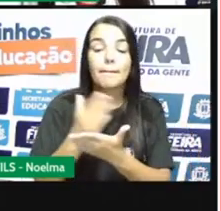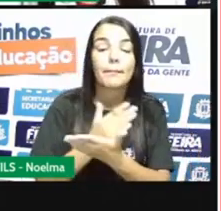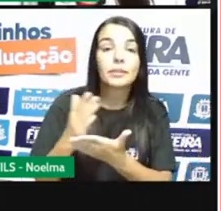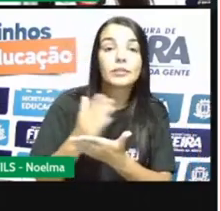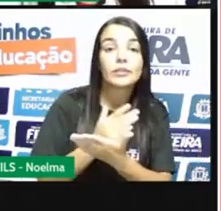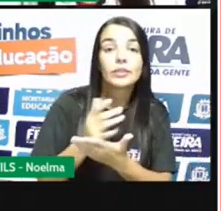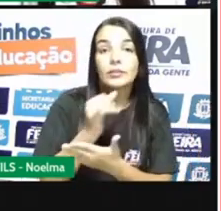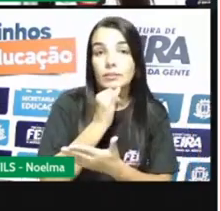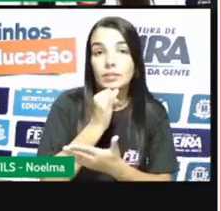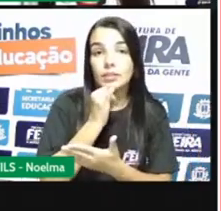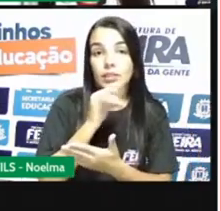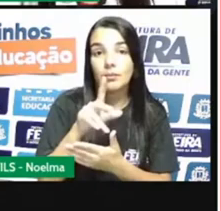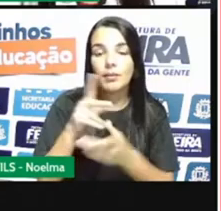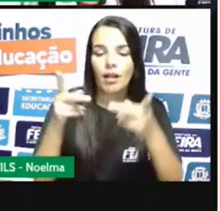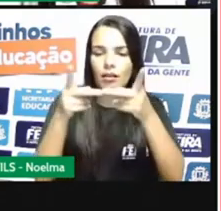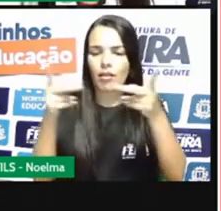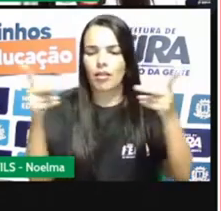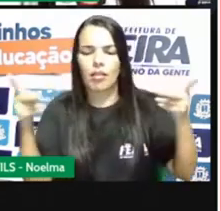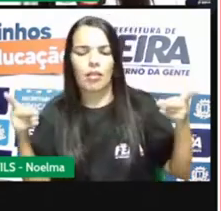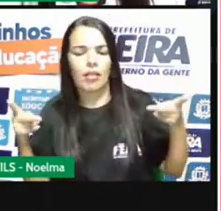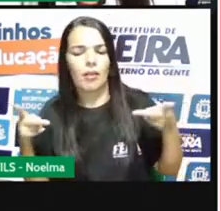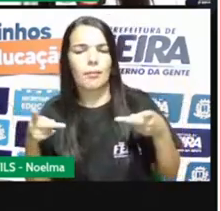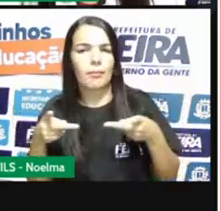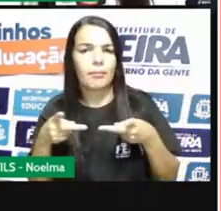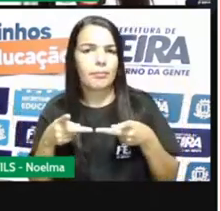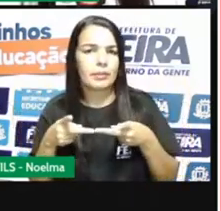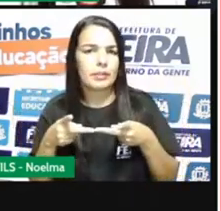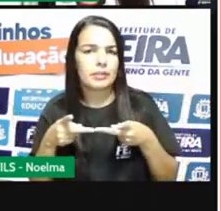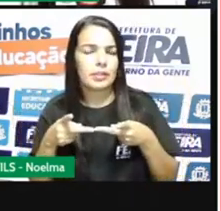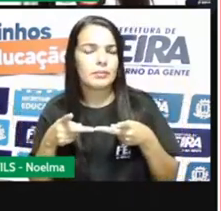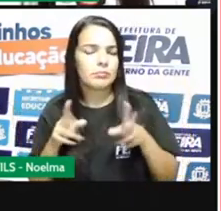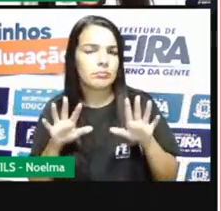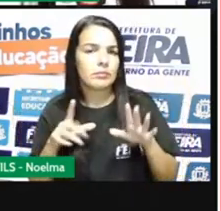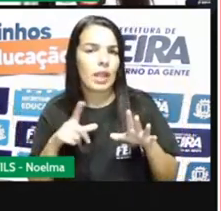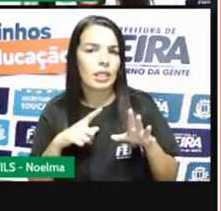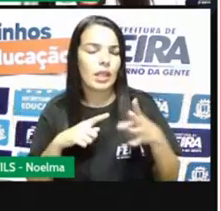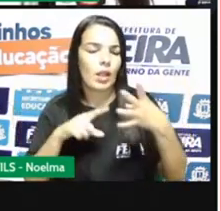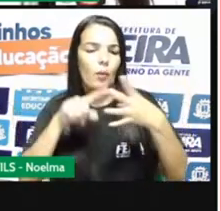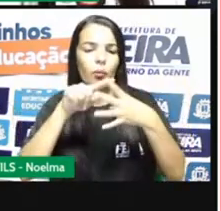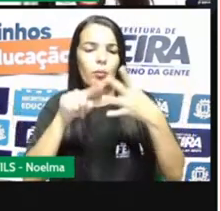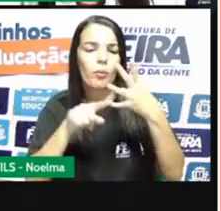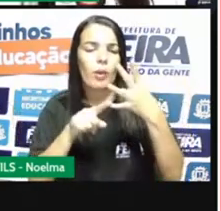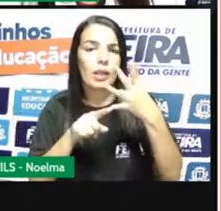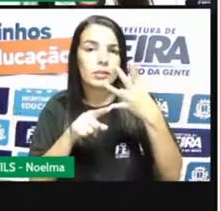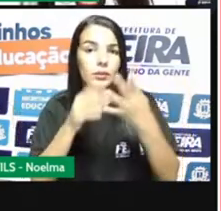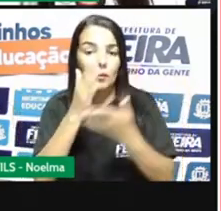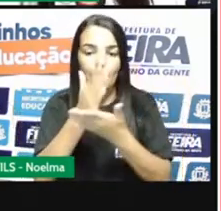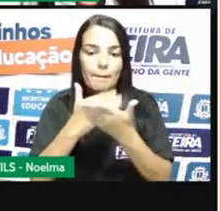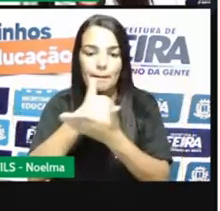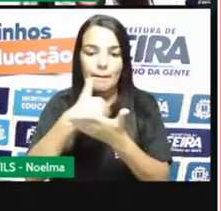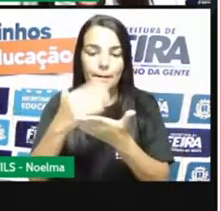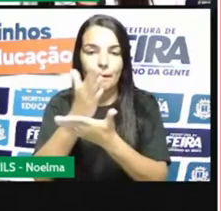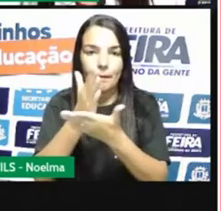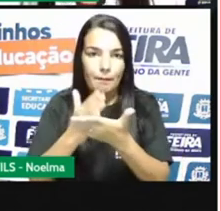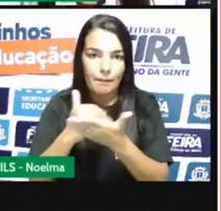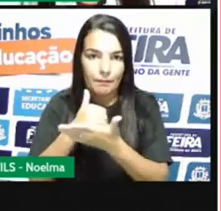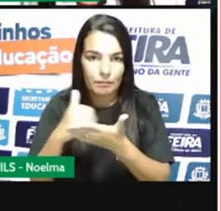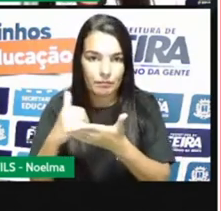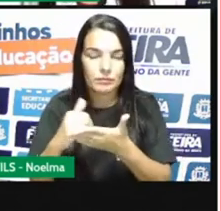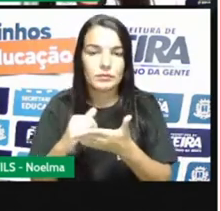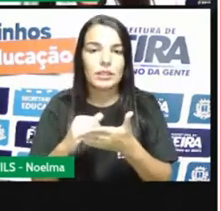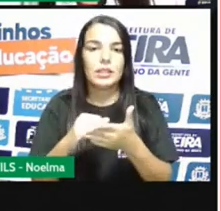Por exemplo, aí, vamos ver essa imagem como uma pizza. Uma pizza foi dividida em quatro partes.